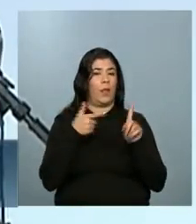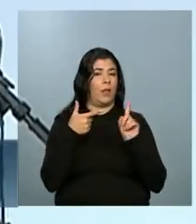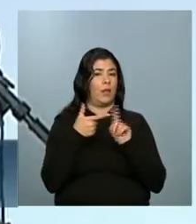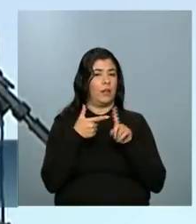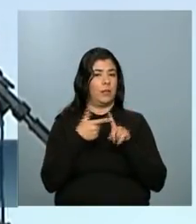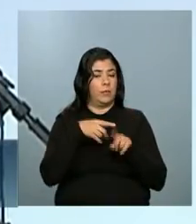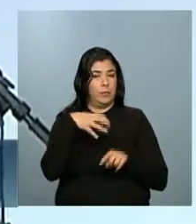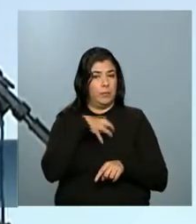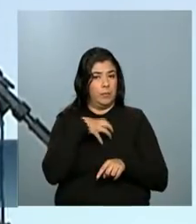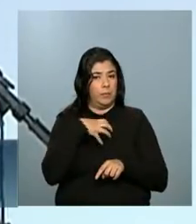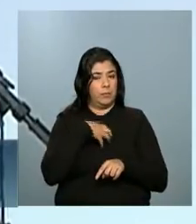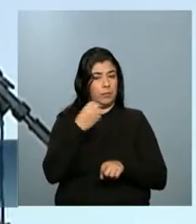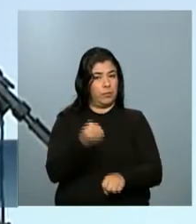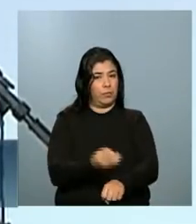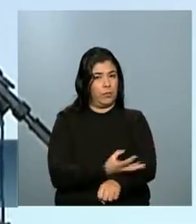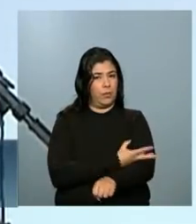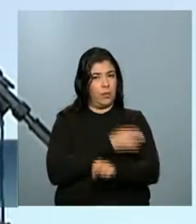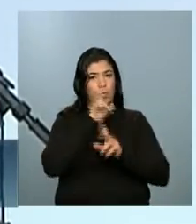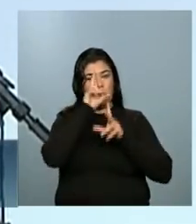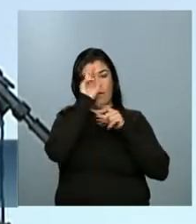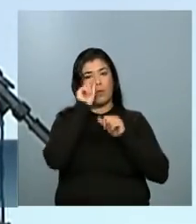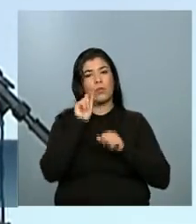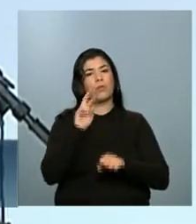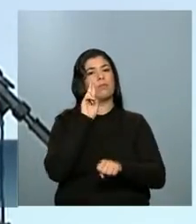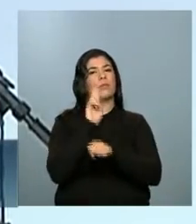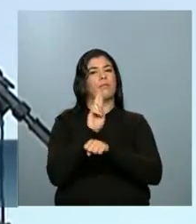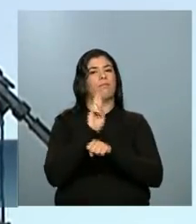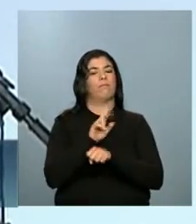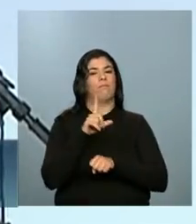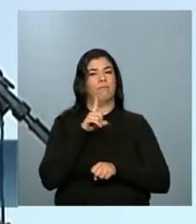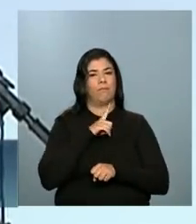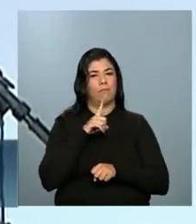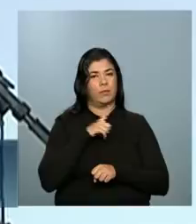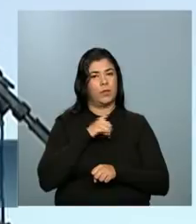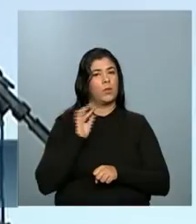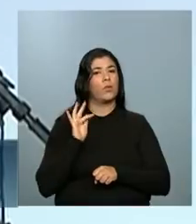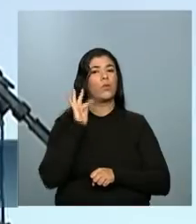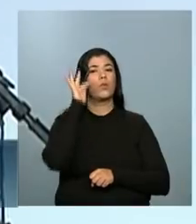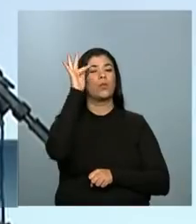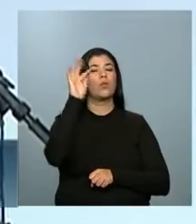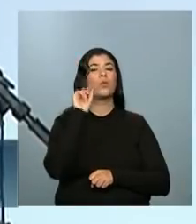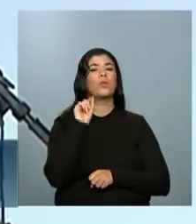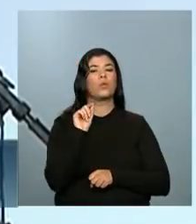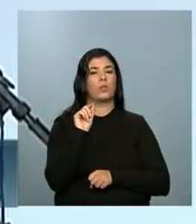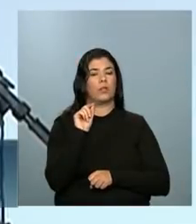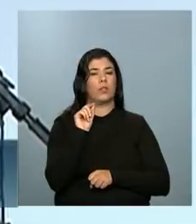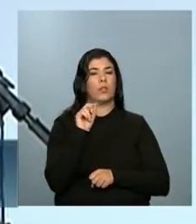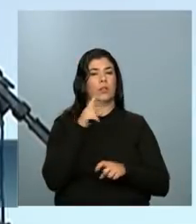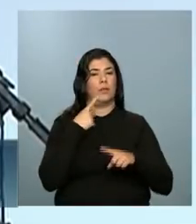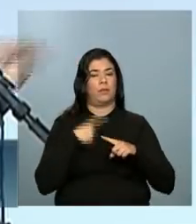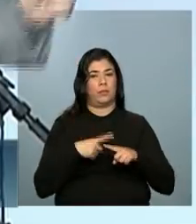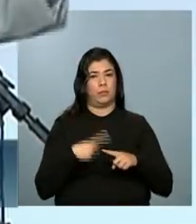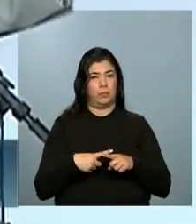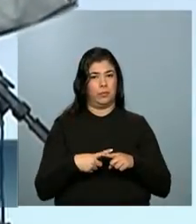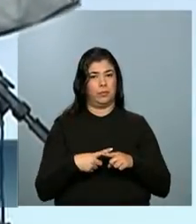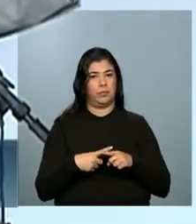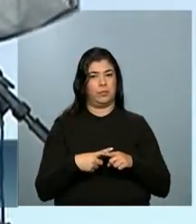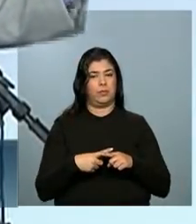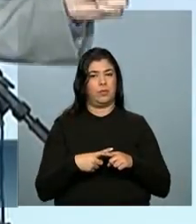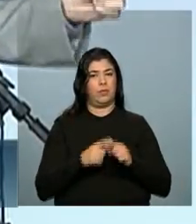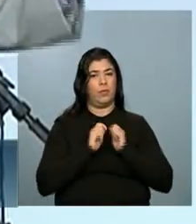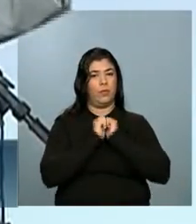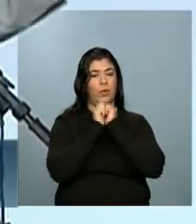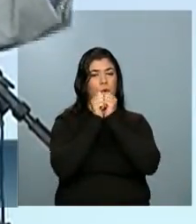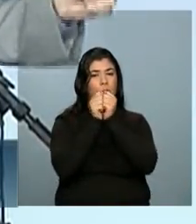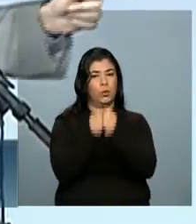sentimento, muito forte, de esperança, esperança no futuro. Esperança porque, com o